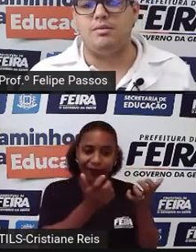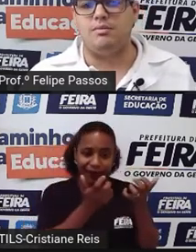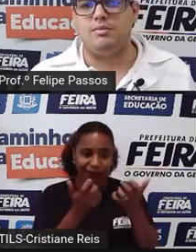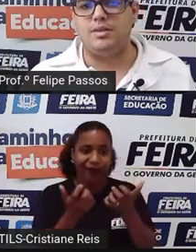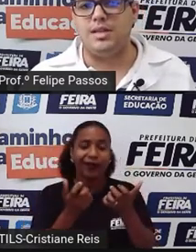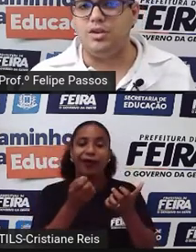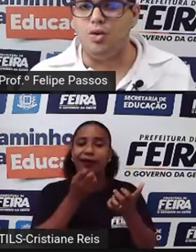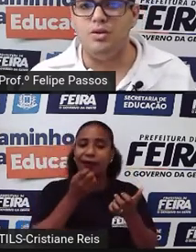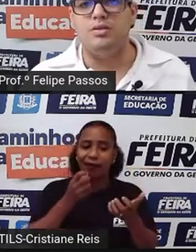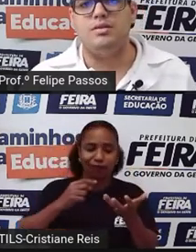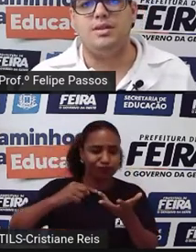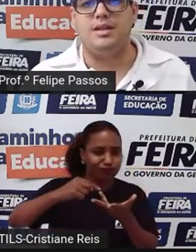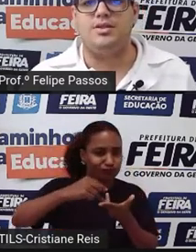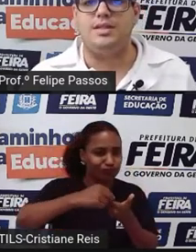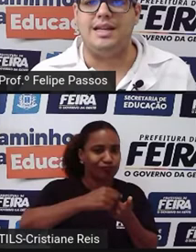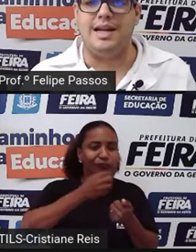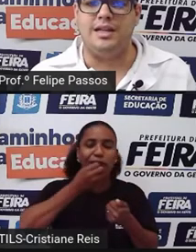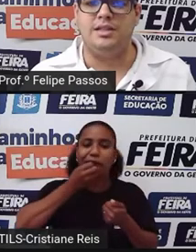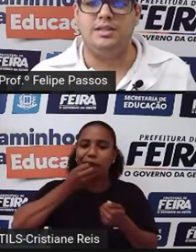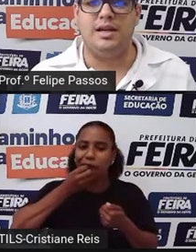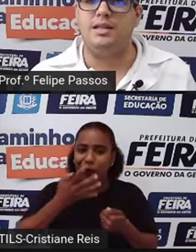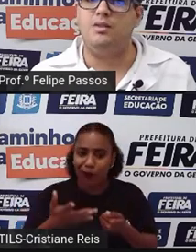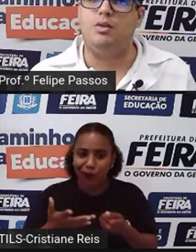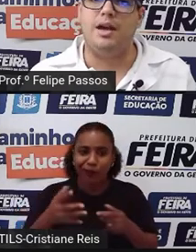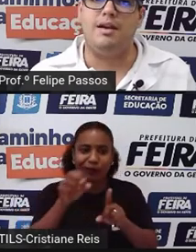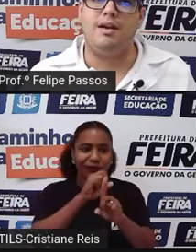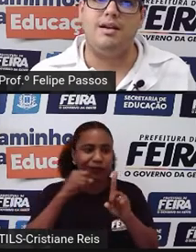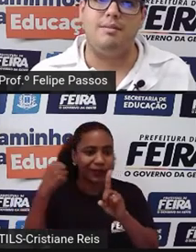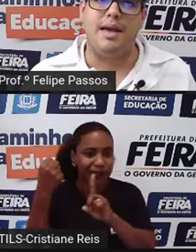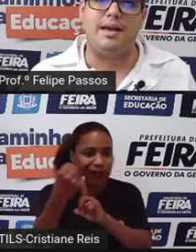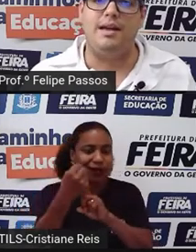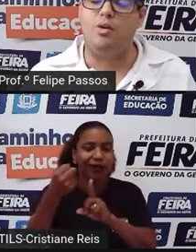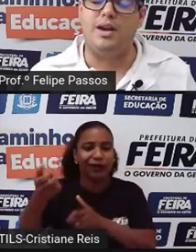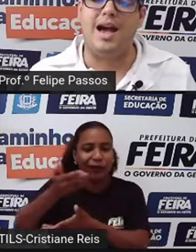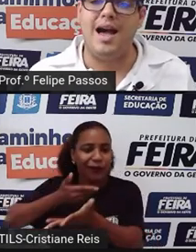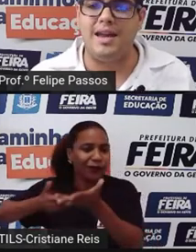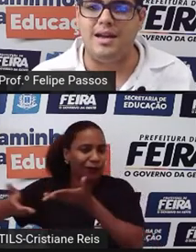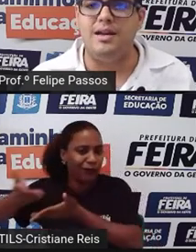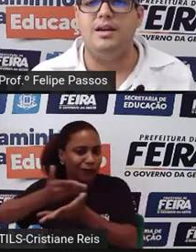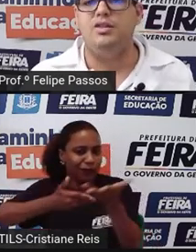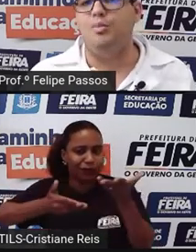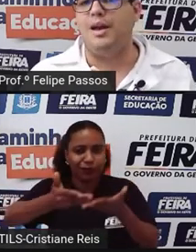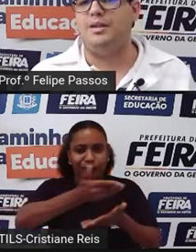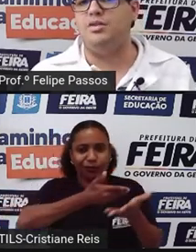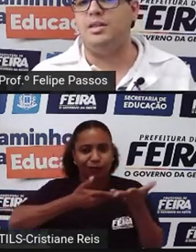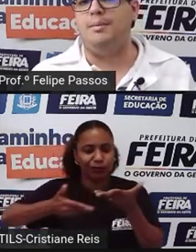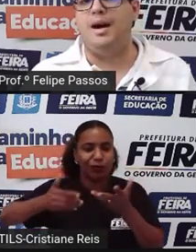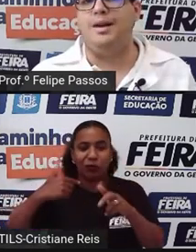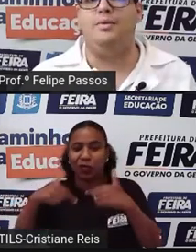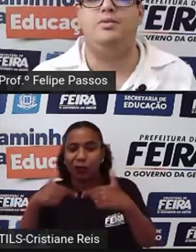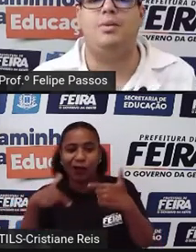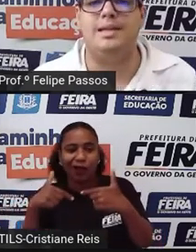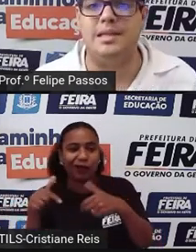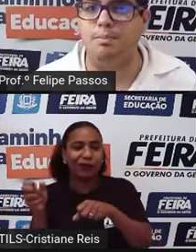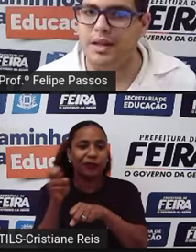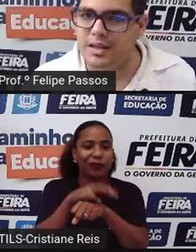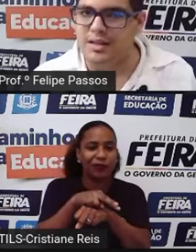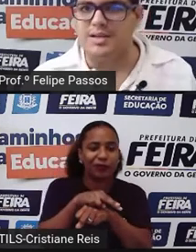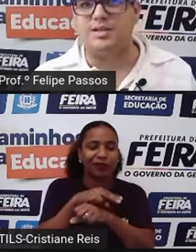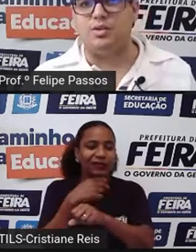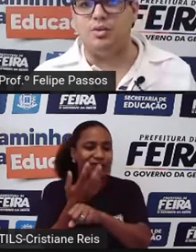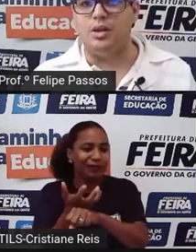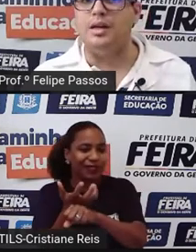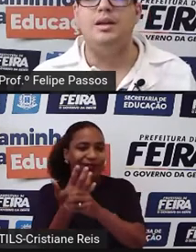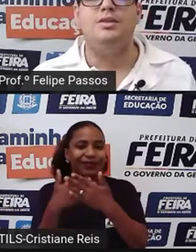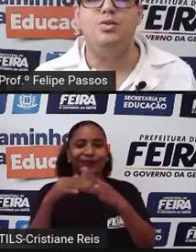setor da sociedade, né? Em qualquer área do mercado de trabalho, em qualquer disciplina